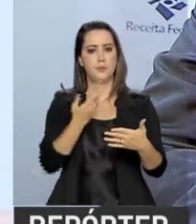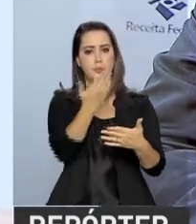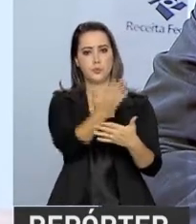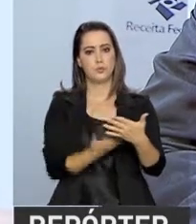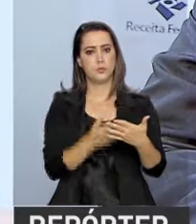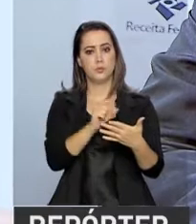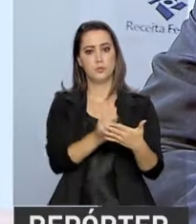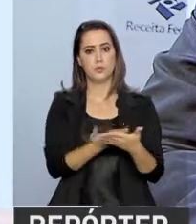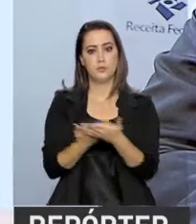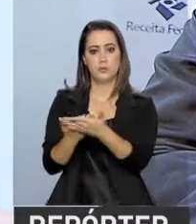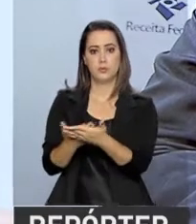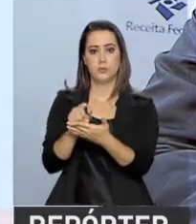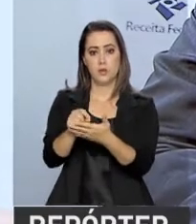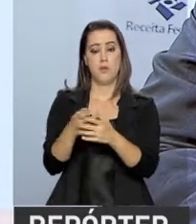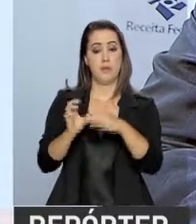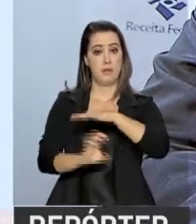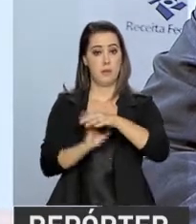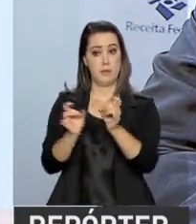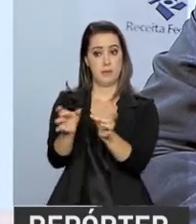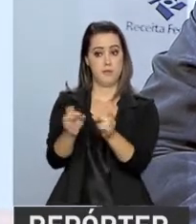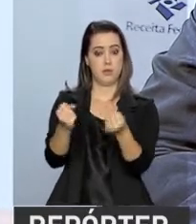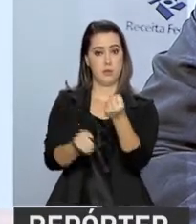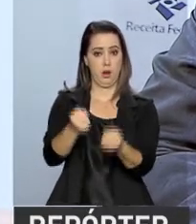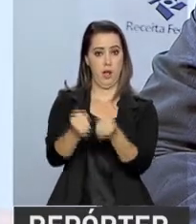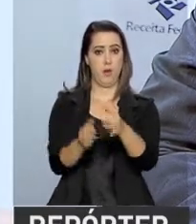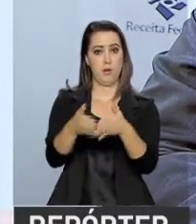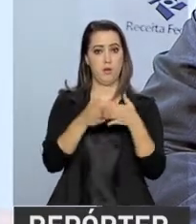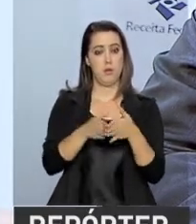certidão, levar até a concessionária para fazer a aquisição e pedir o desconto no veículo.